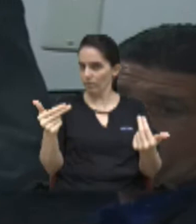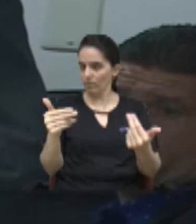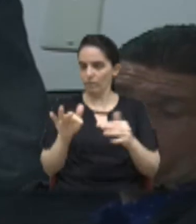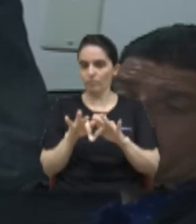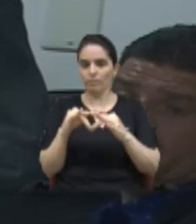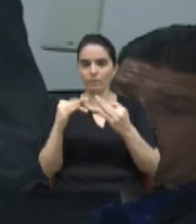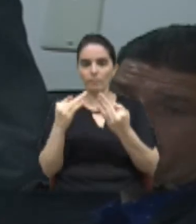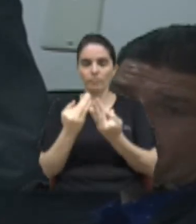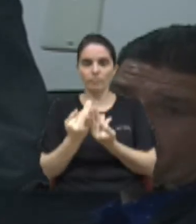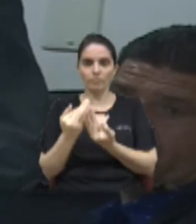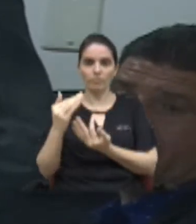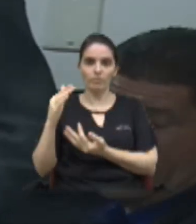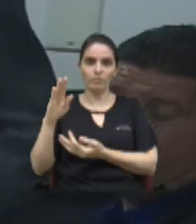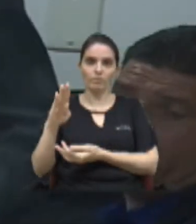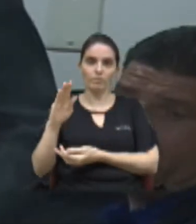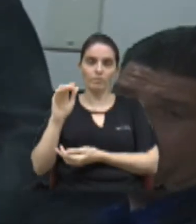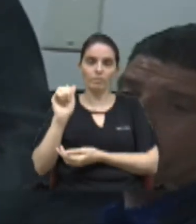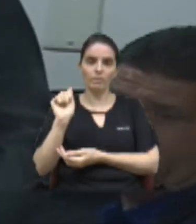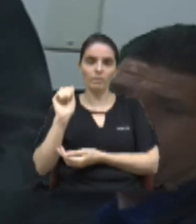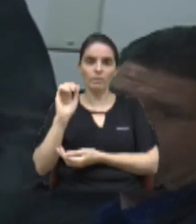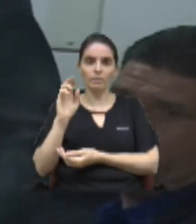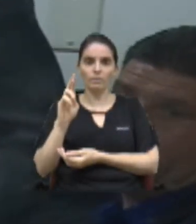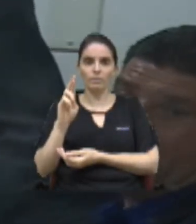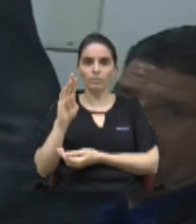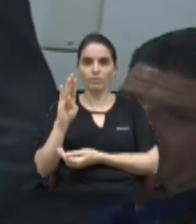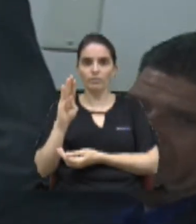Barbosa lá dos